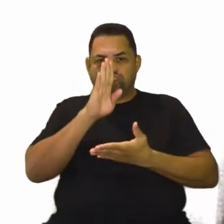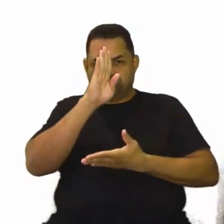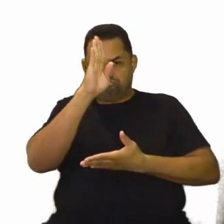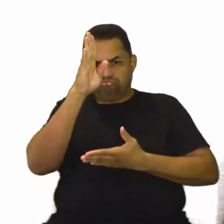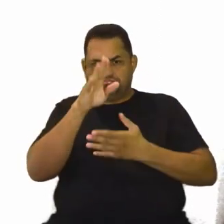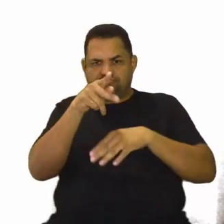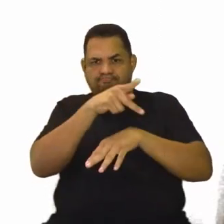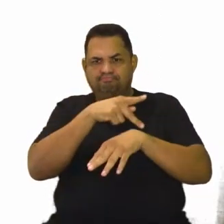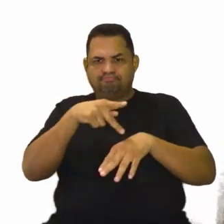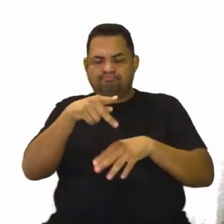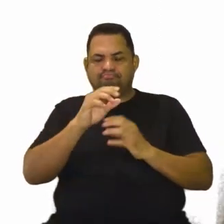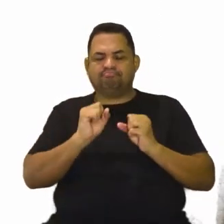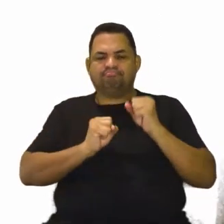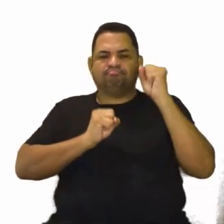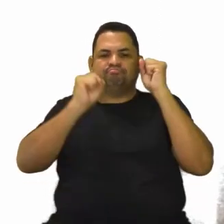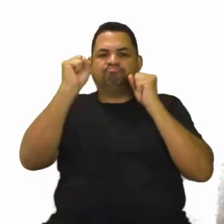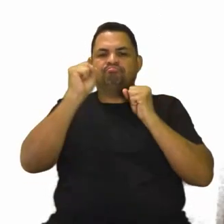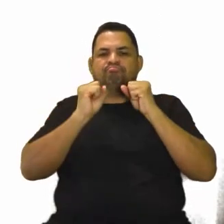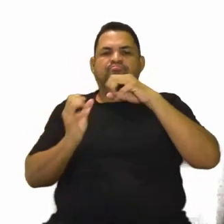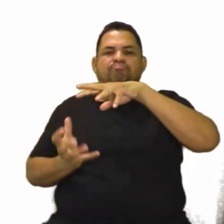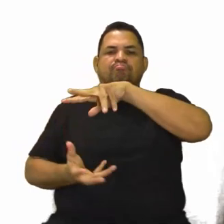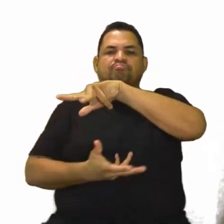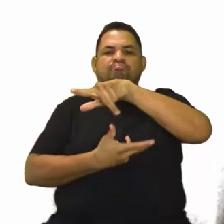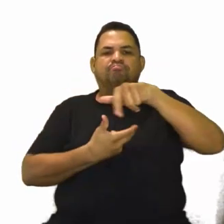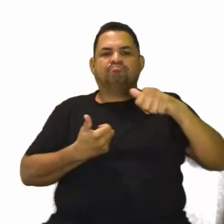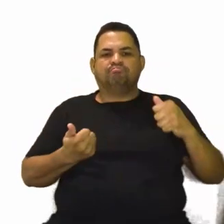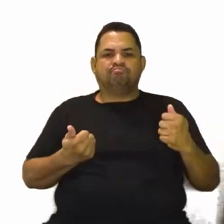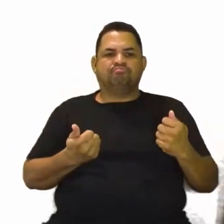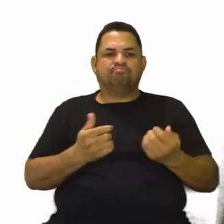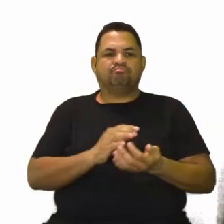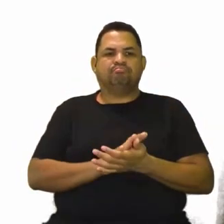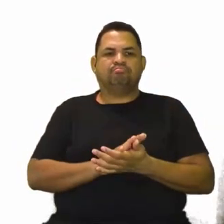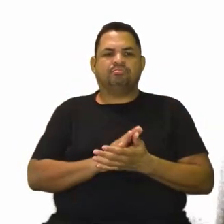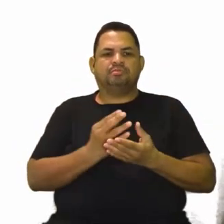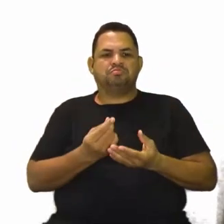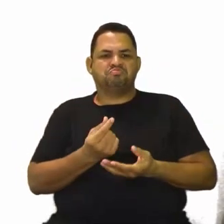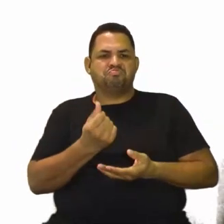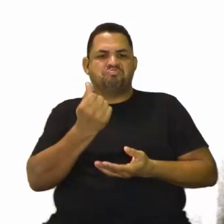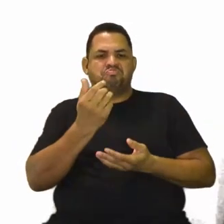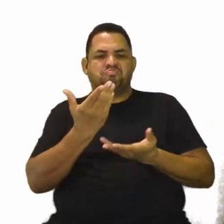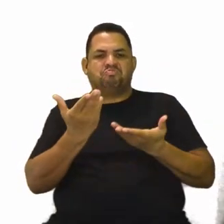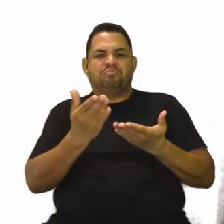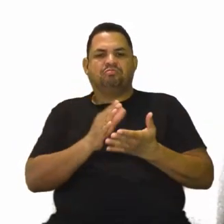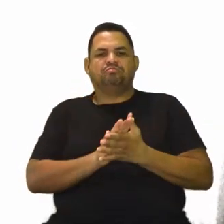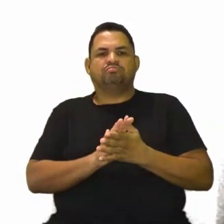o principal país industrializado do mundo. Sua riqueza